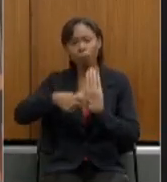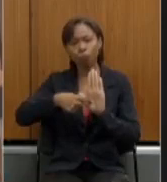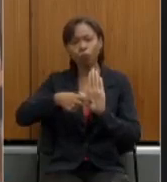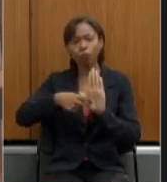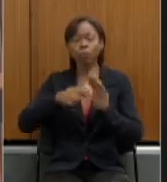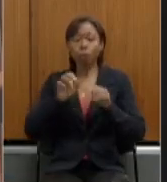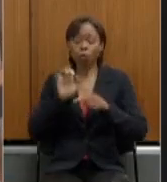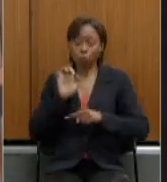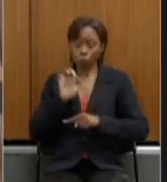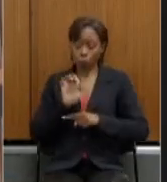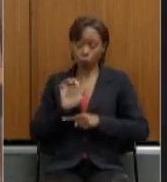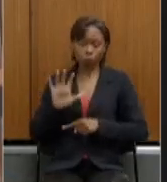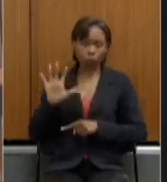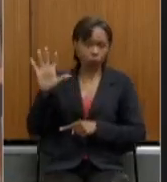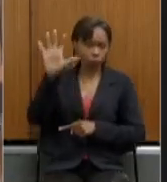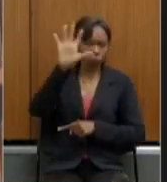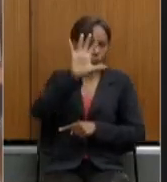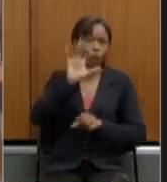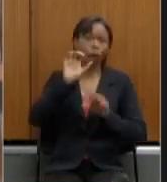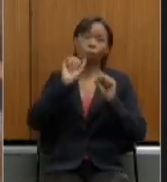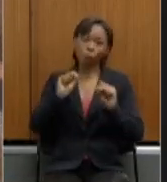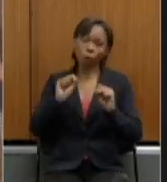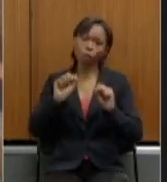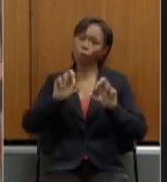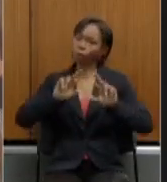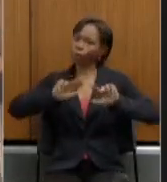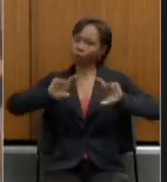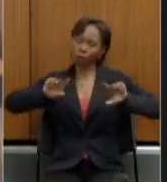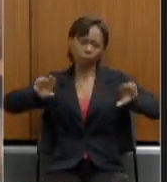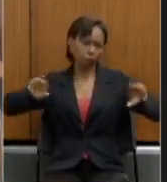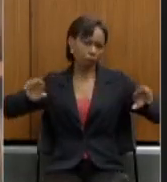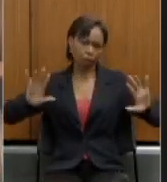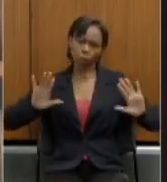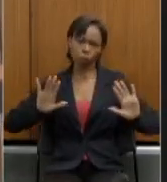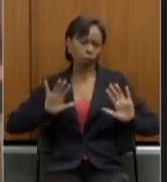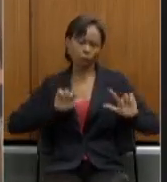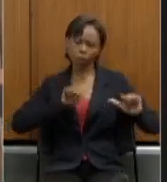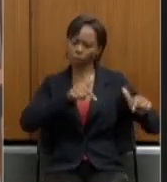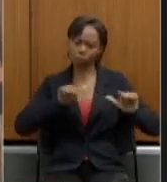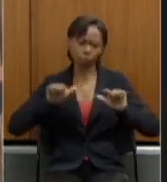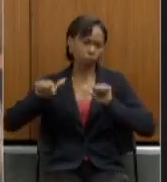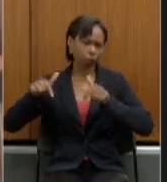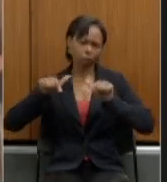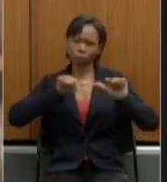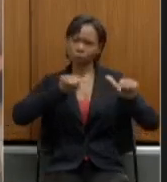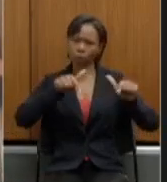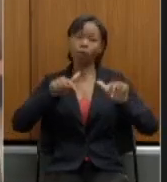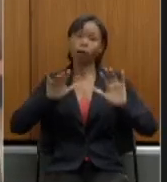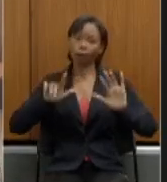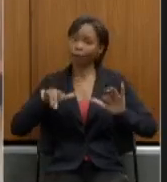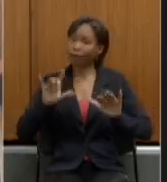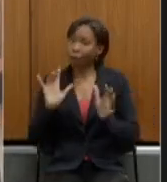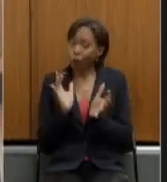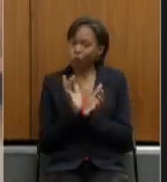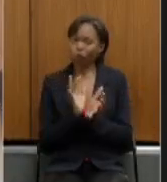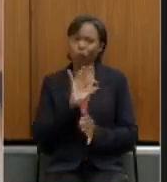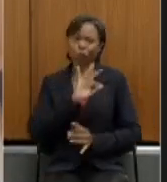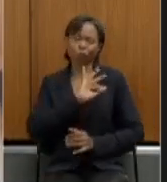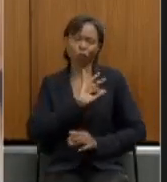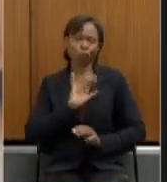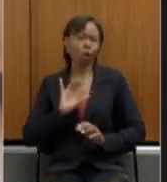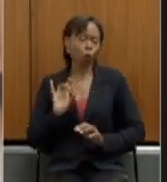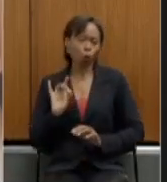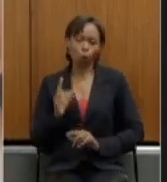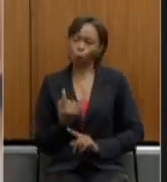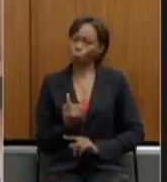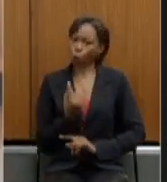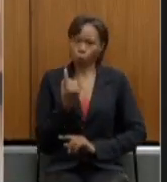poderiam dar um tratamento diferenciado aliás esses são os únicos que podem ter tratamento diferenciado ao lado